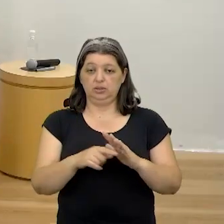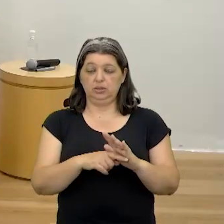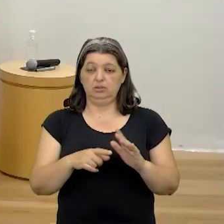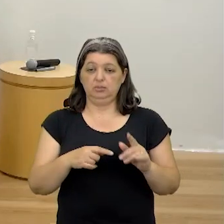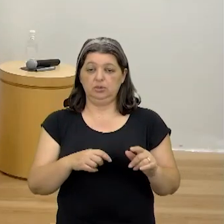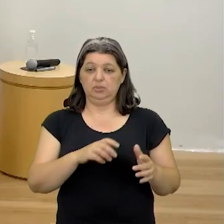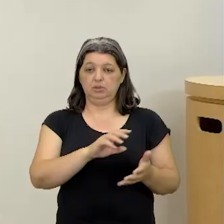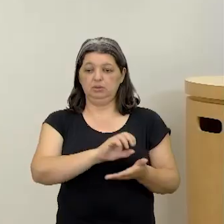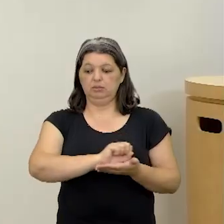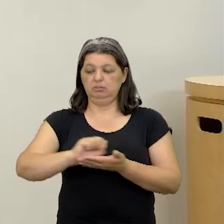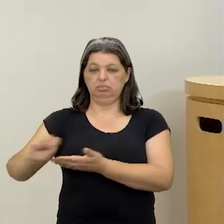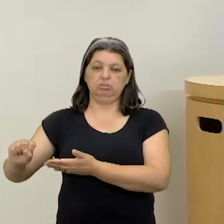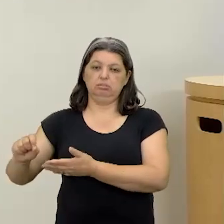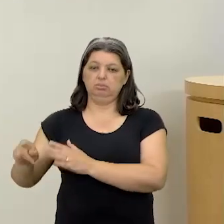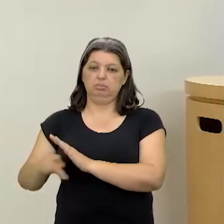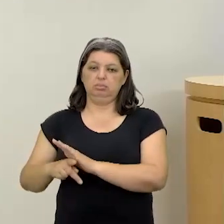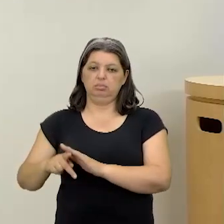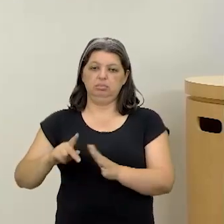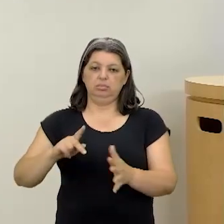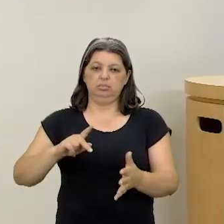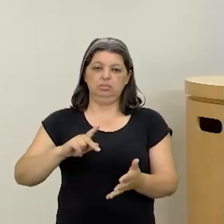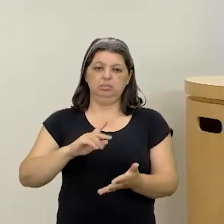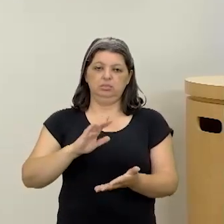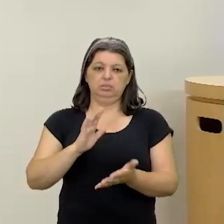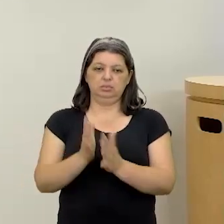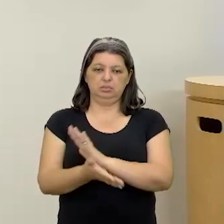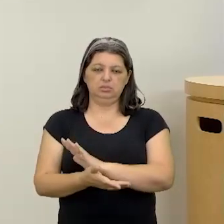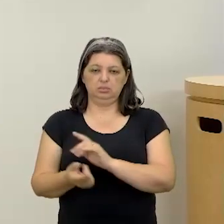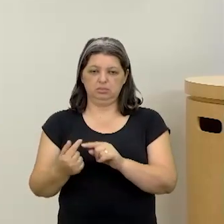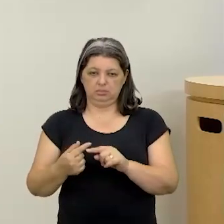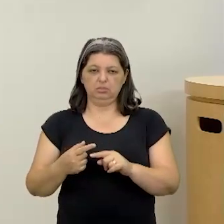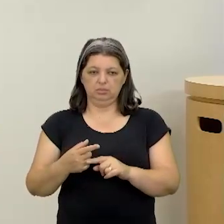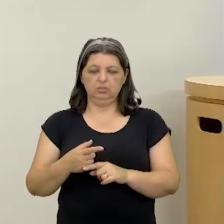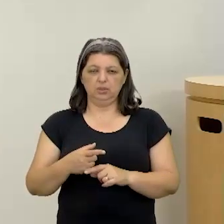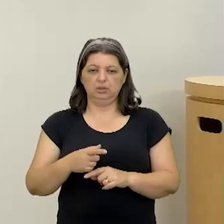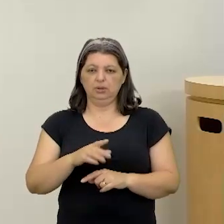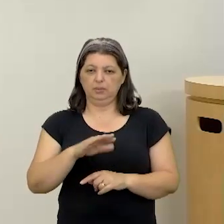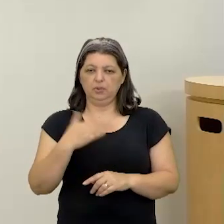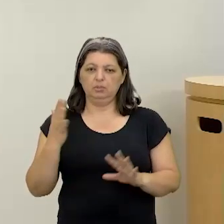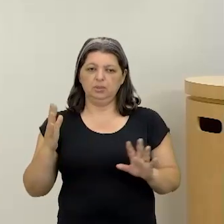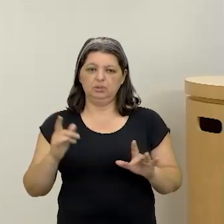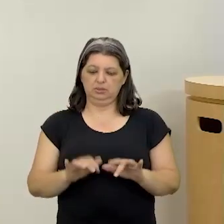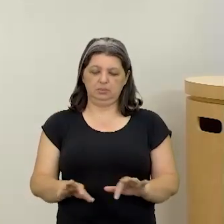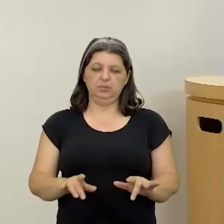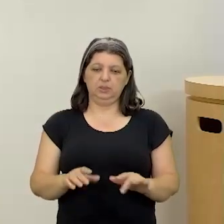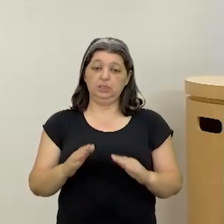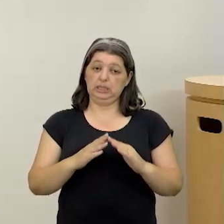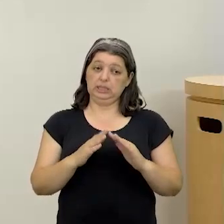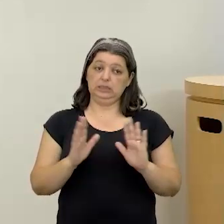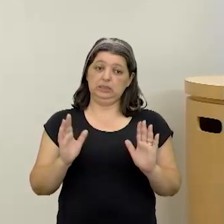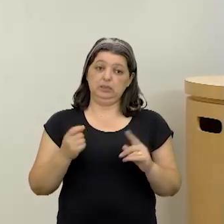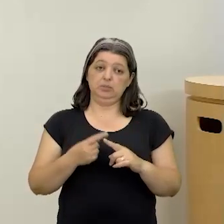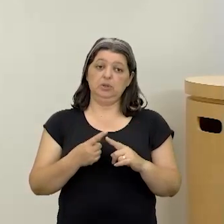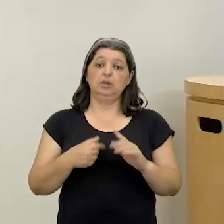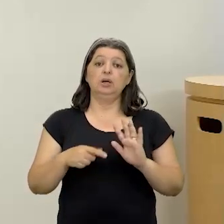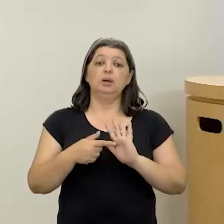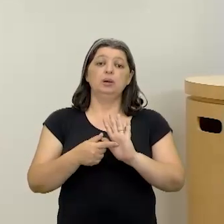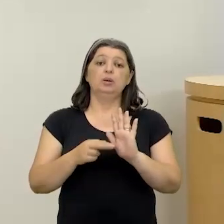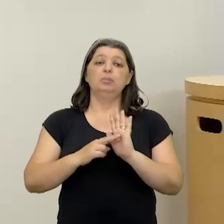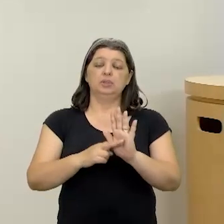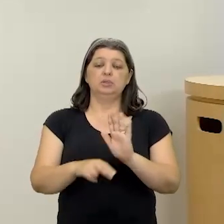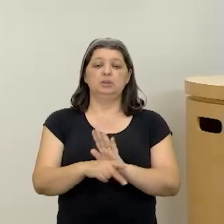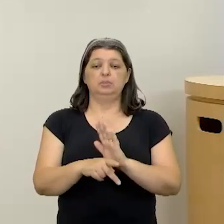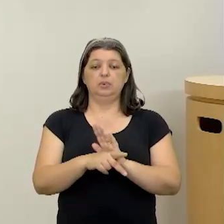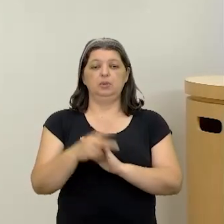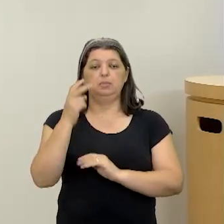tirado da sua casa e o pessoal te espancava no meio da rua. Você podia até ser morto, só porque você estava com um piano em casa. porque ele apresentava a cultura